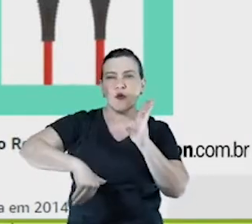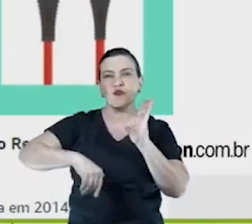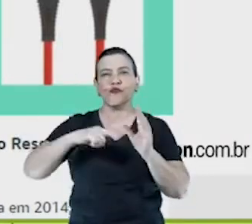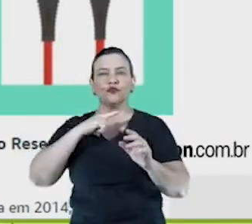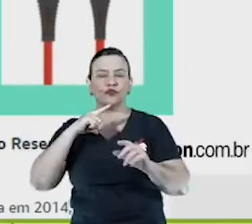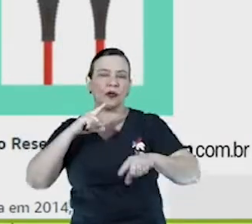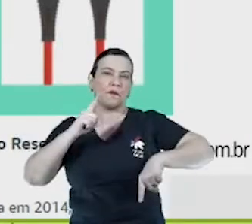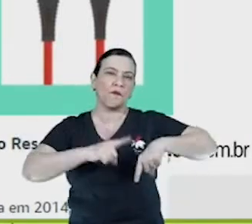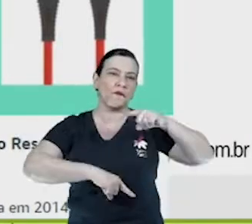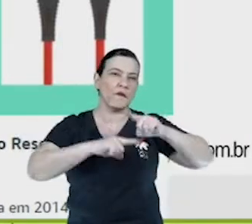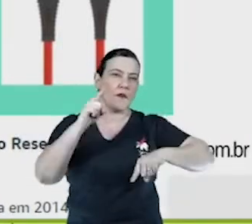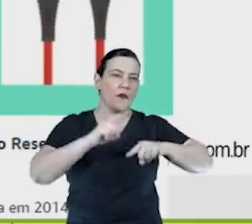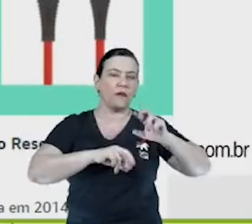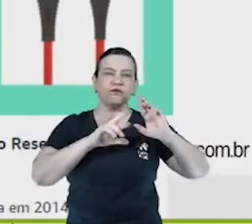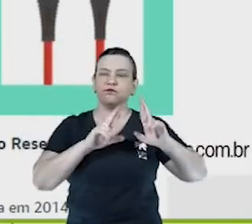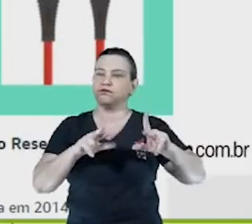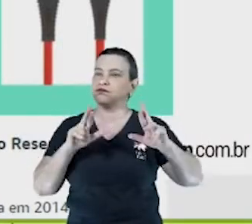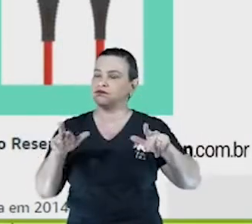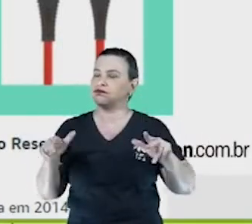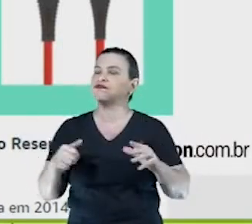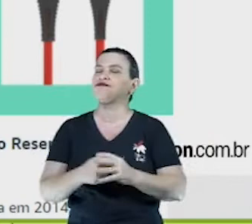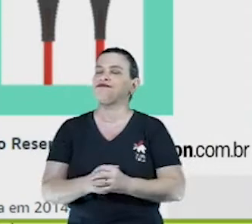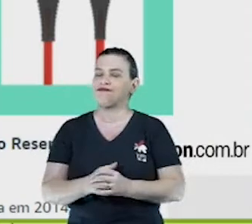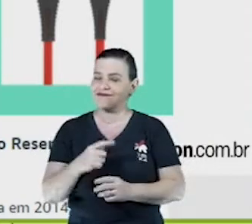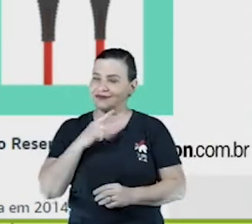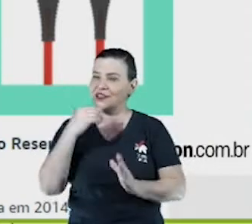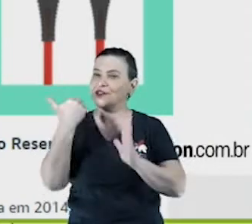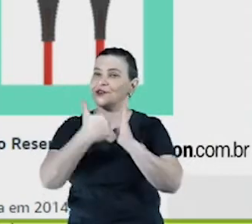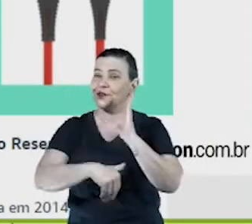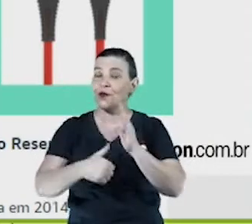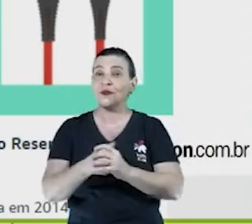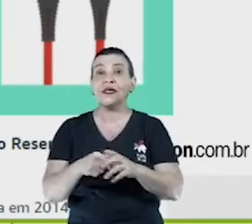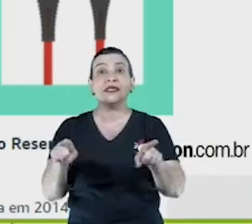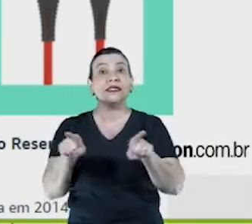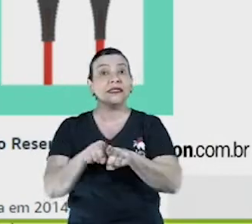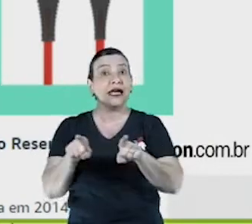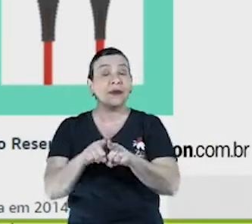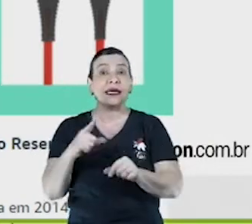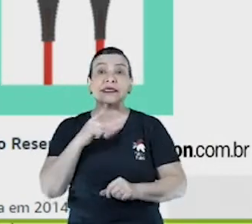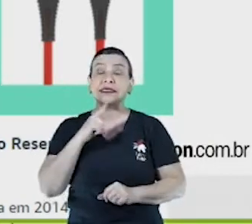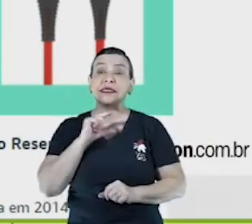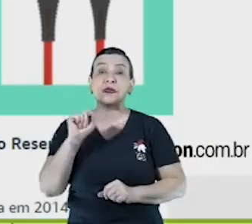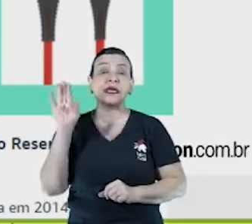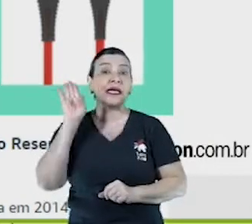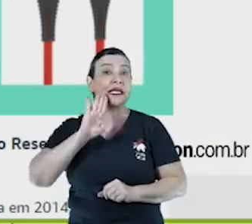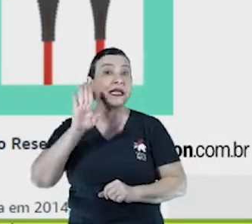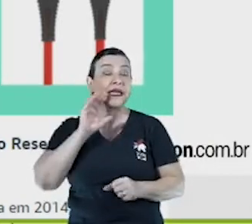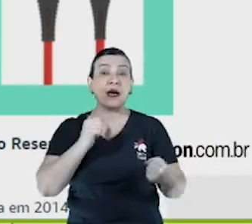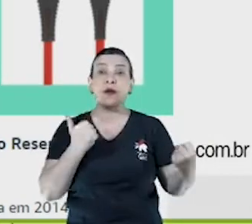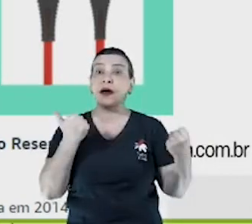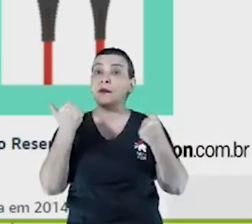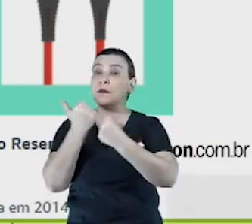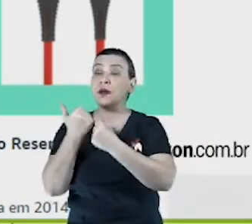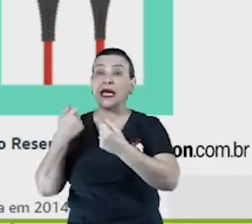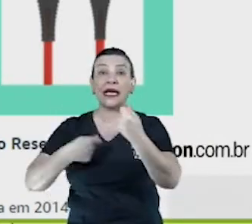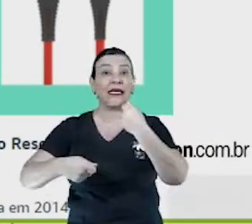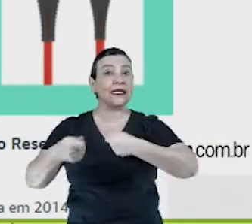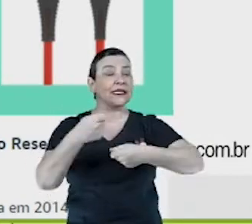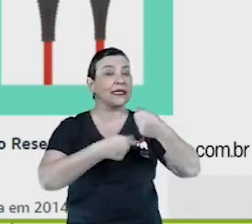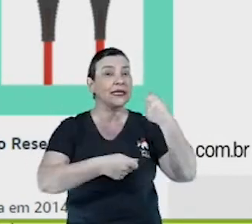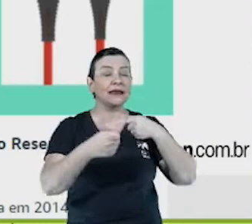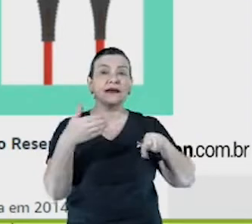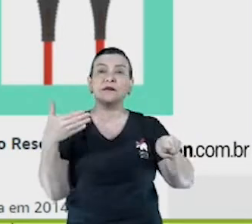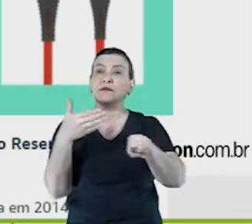produtos, assim, com bastante desconto. E a gente também teve uma página super legal pra apoiar os pequenos negócios que participaram, entraram e